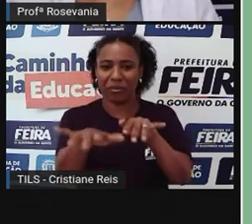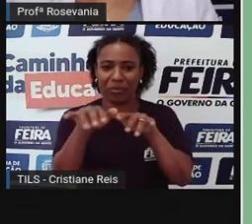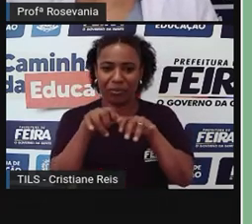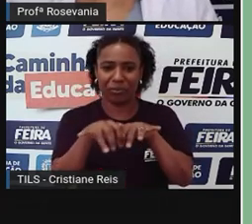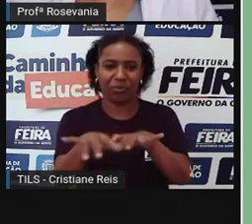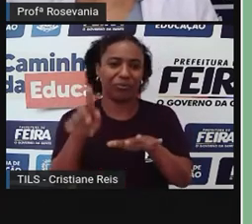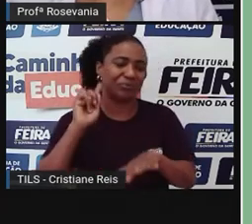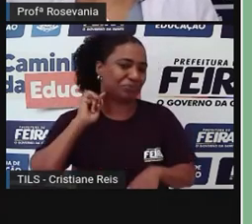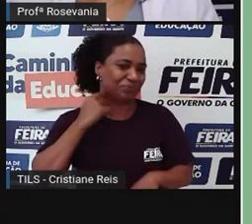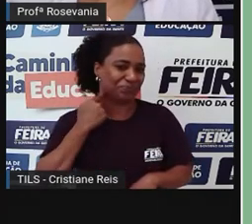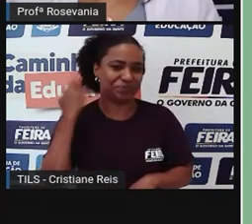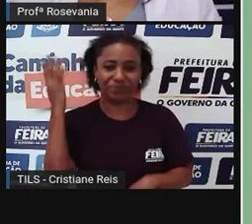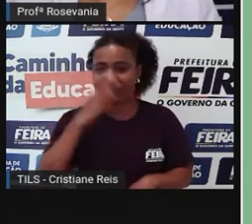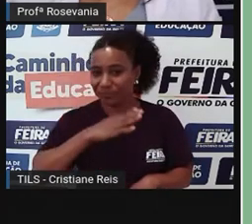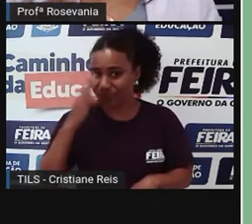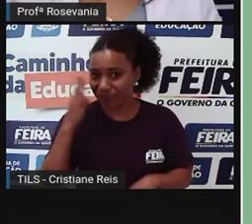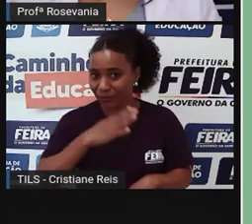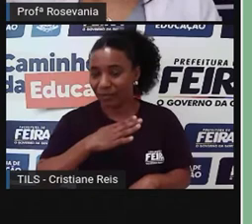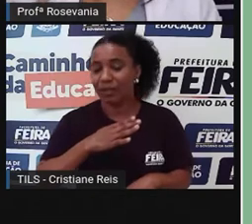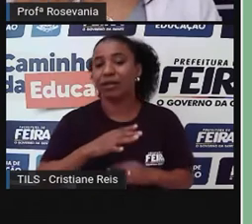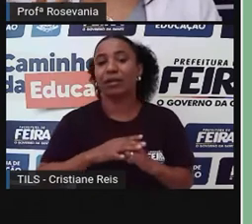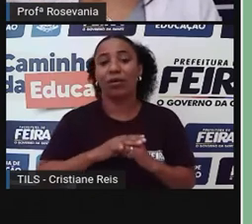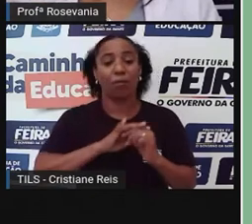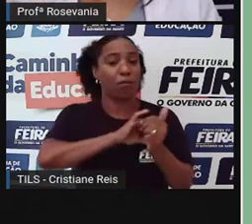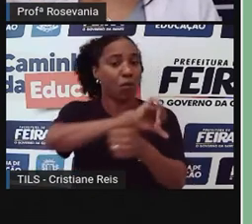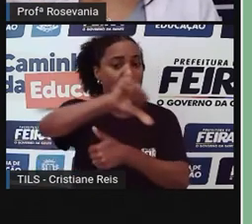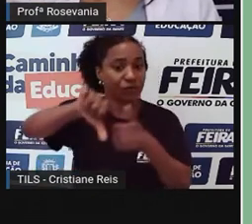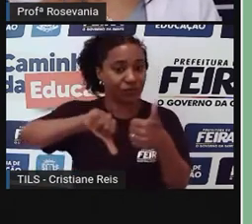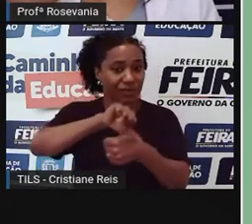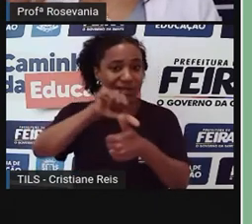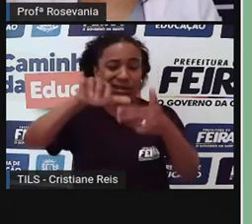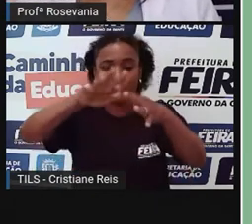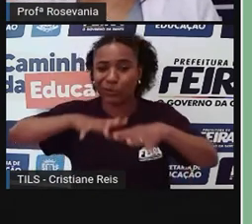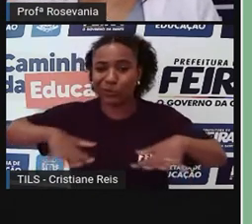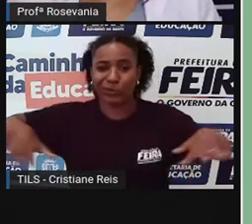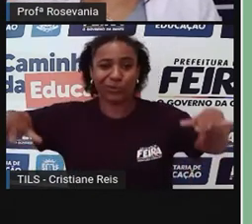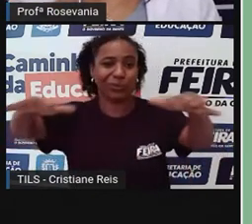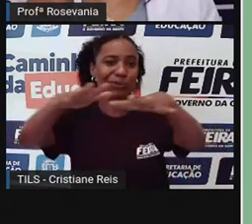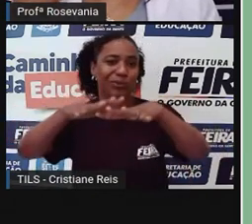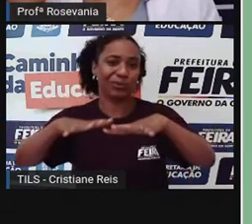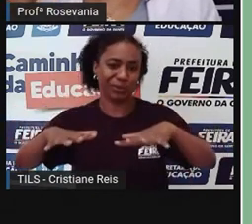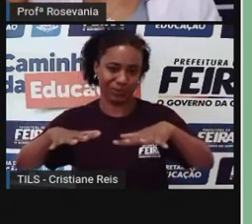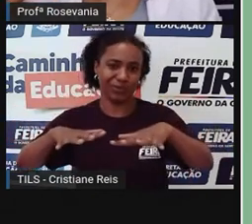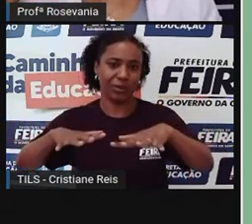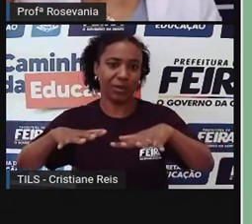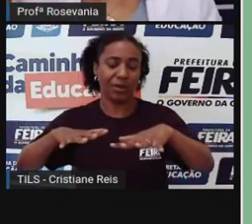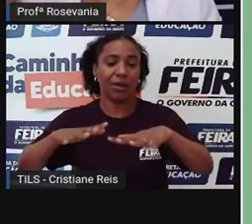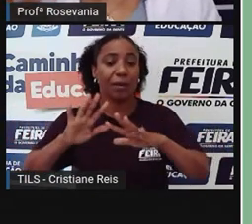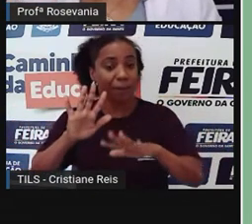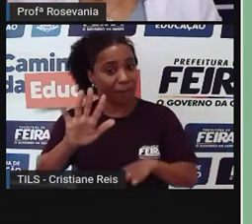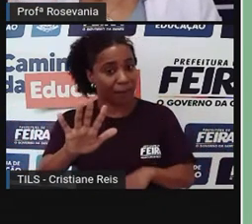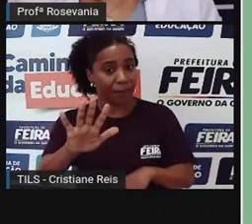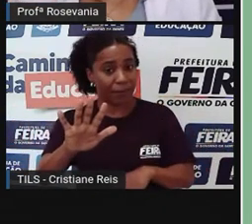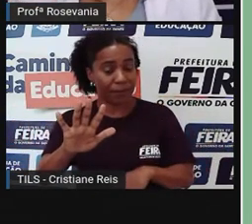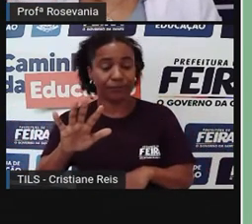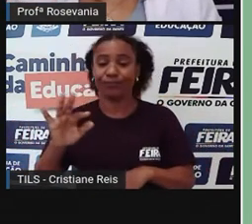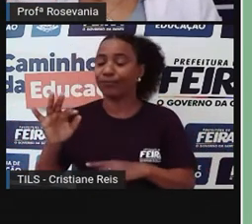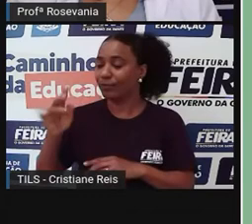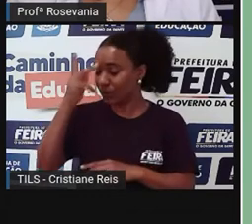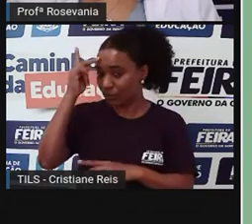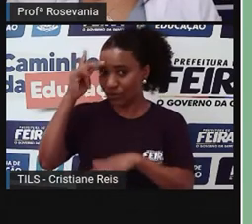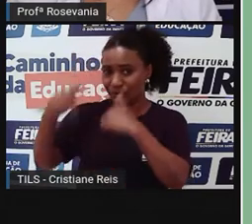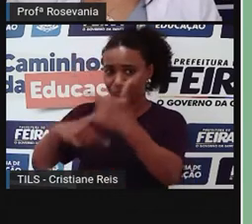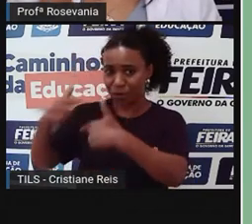geográfico, né, apesar de trazer todo o desenvolvimento, de gerar emprego, de movimentar a